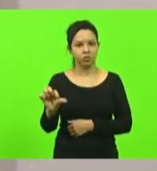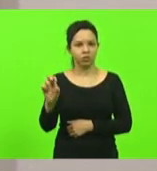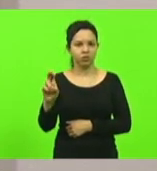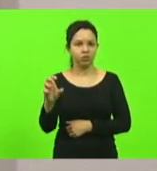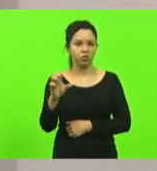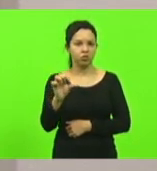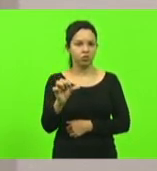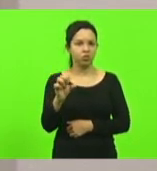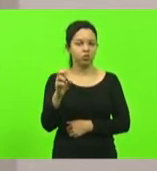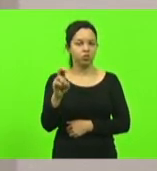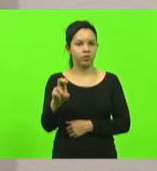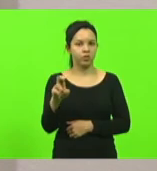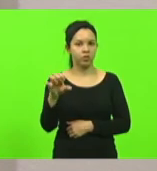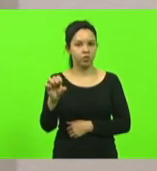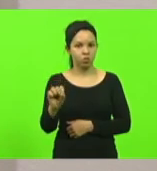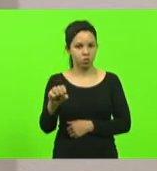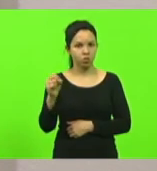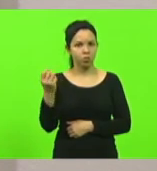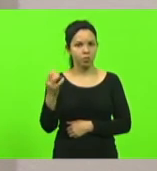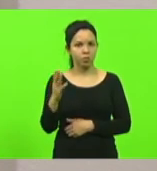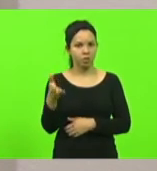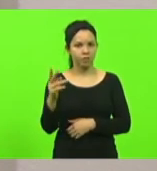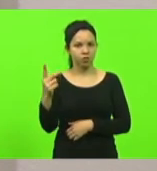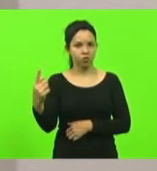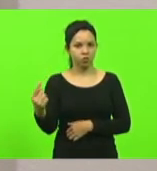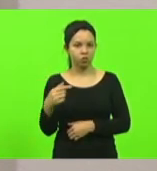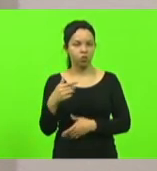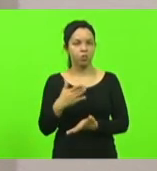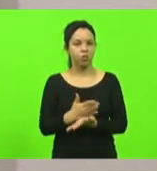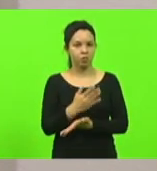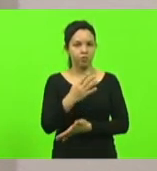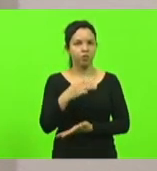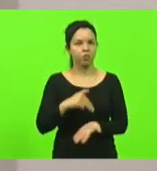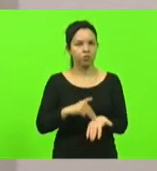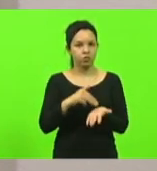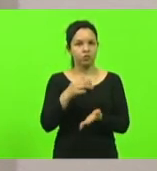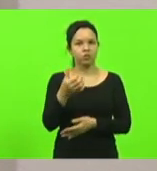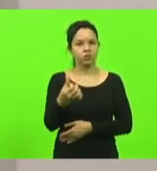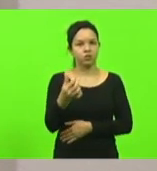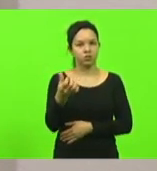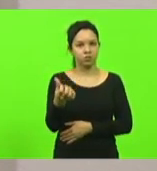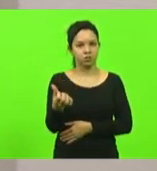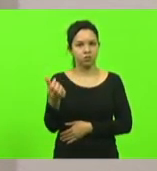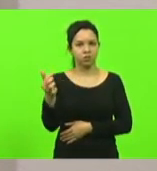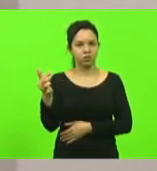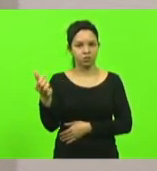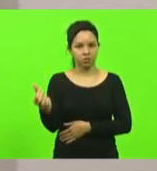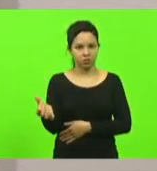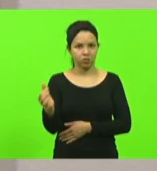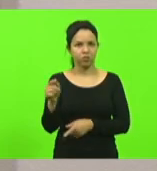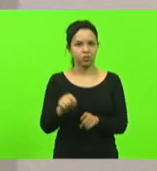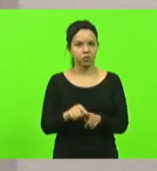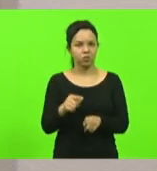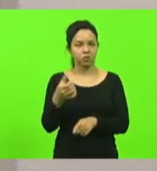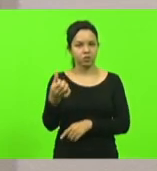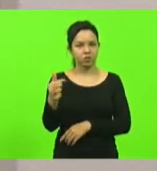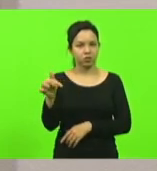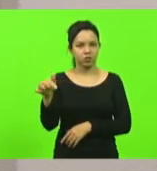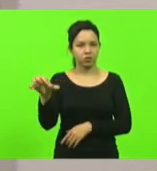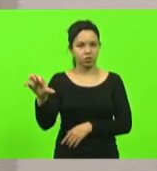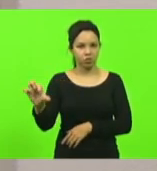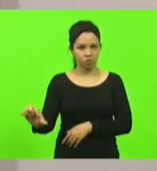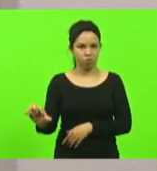barra 2021, e as moções nº 676, a 679, barra